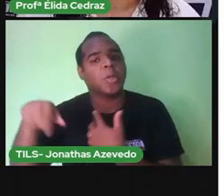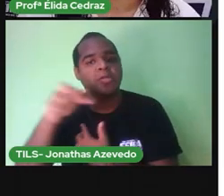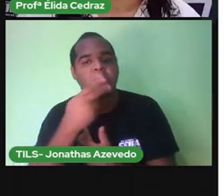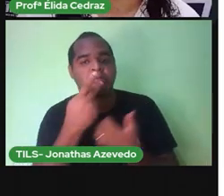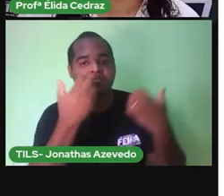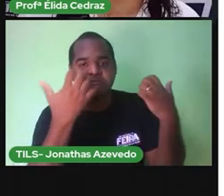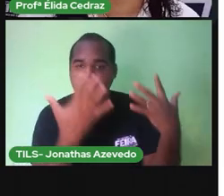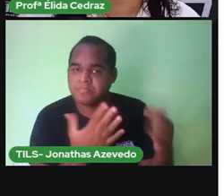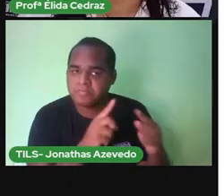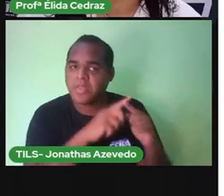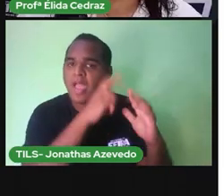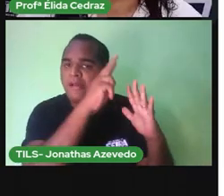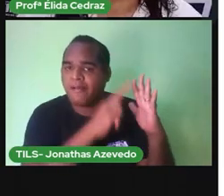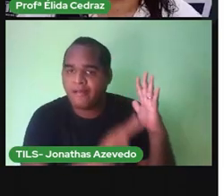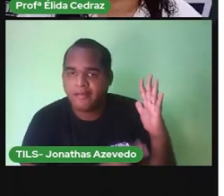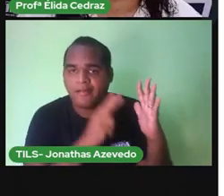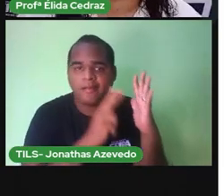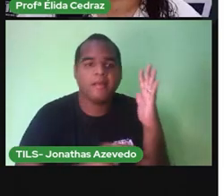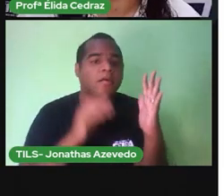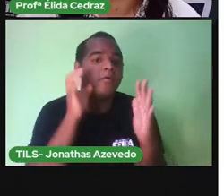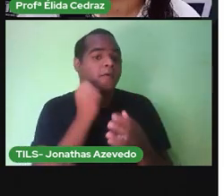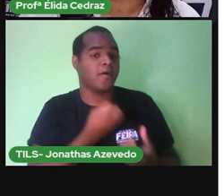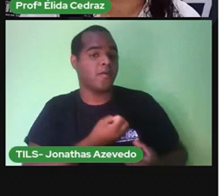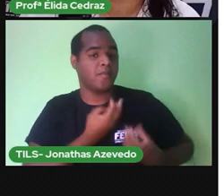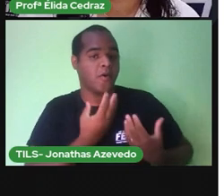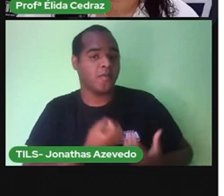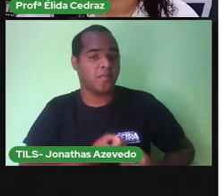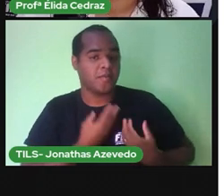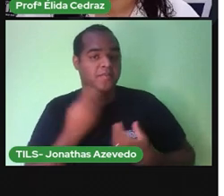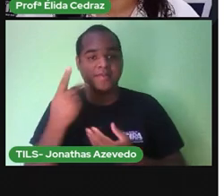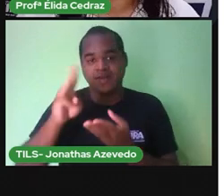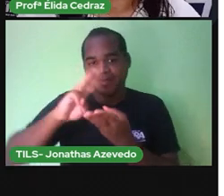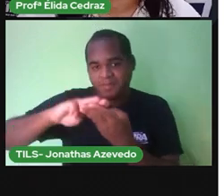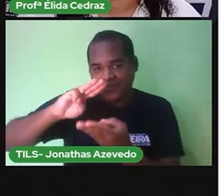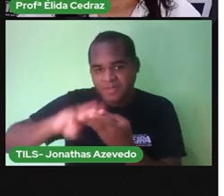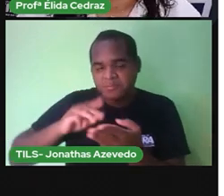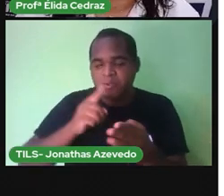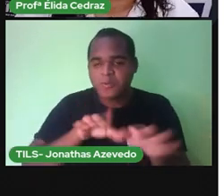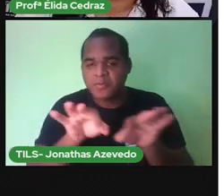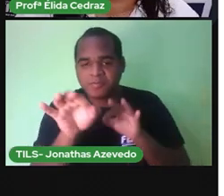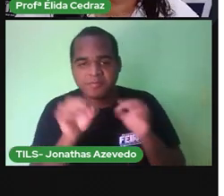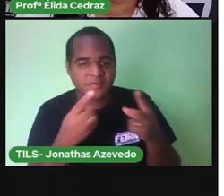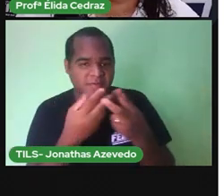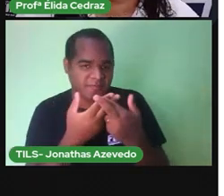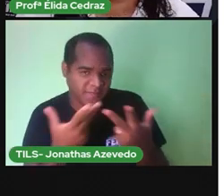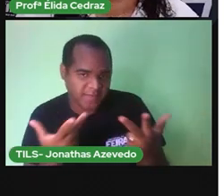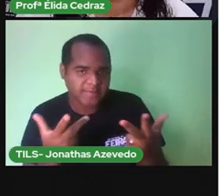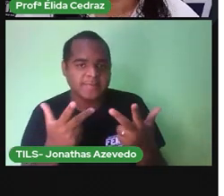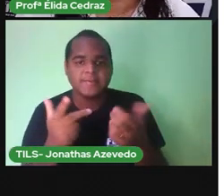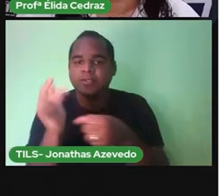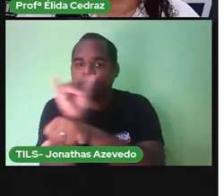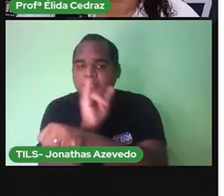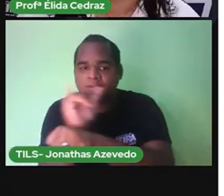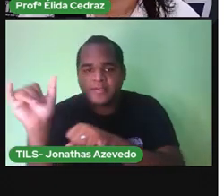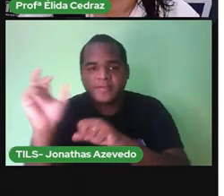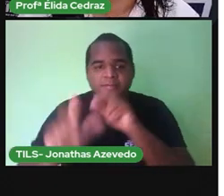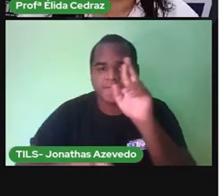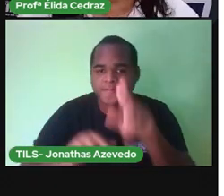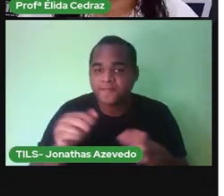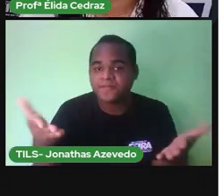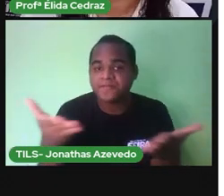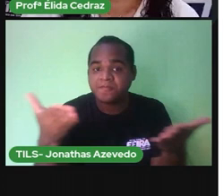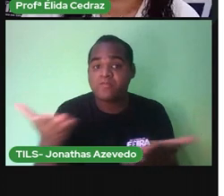e lemos poemas matemáticos e resolvemos os probleminhas utilizando estratégias diferentes. Hoje,